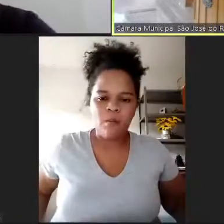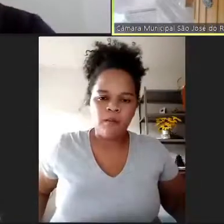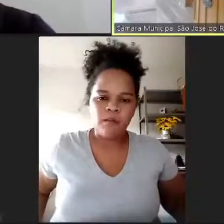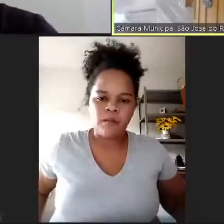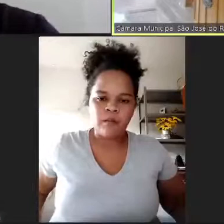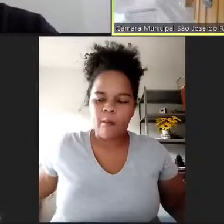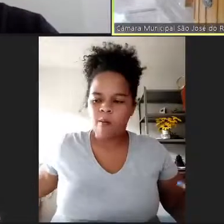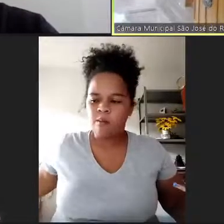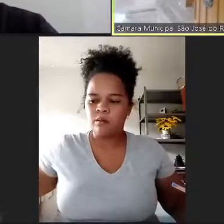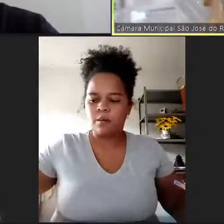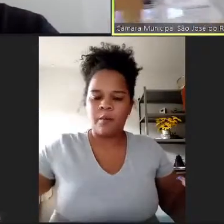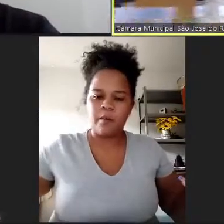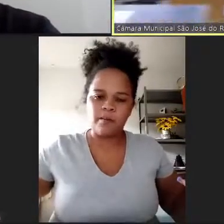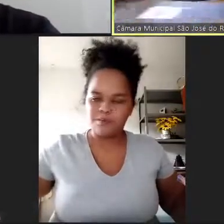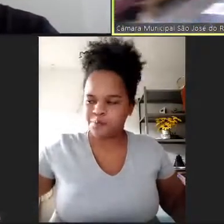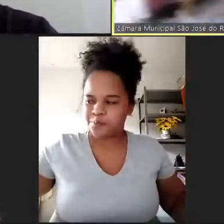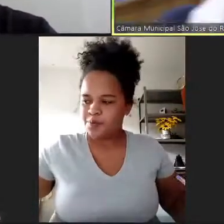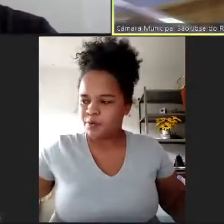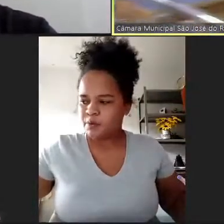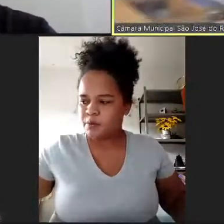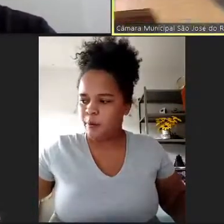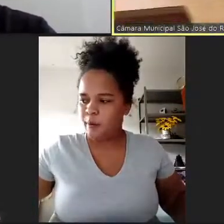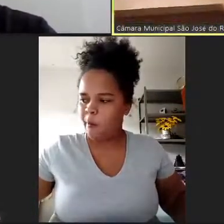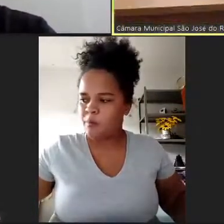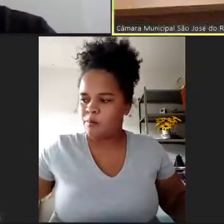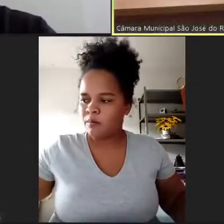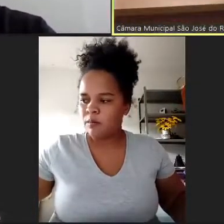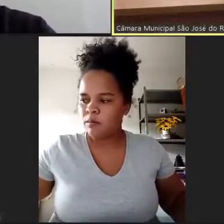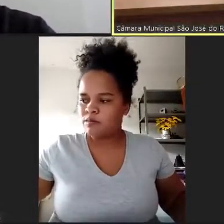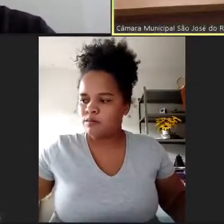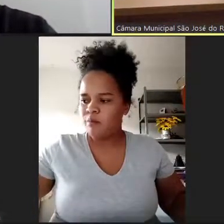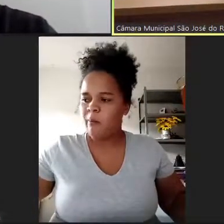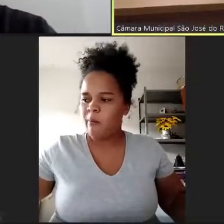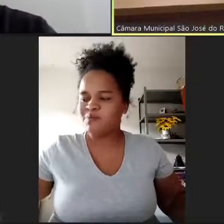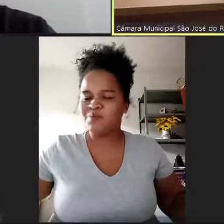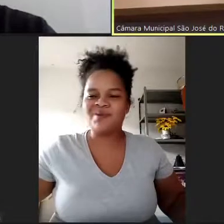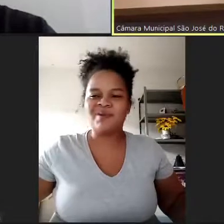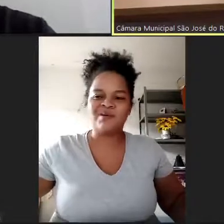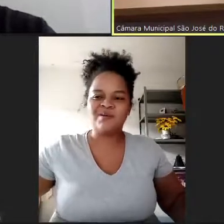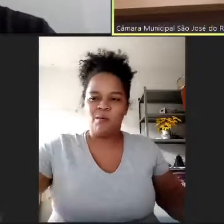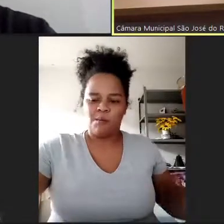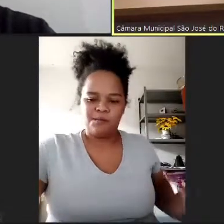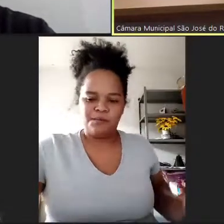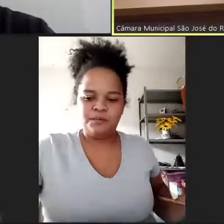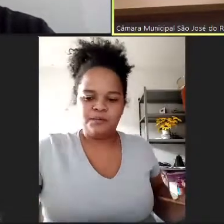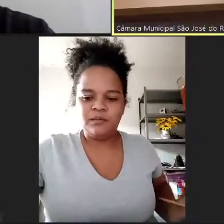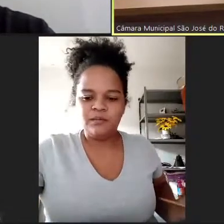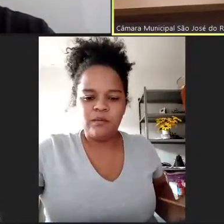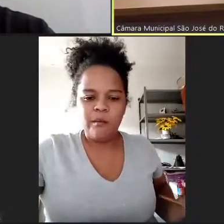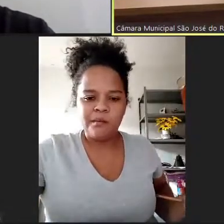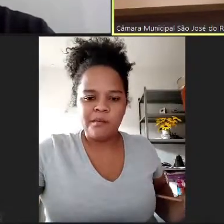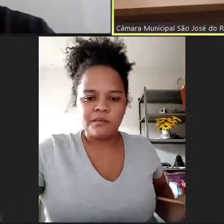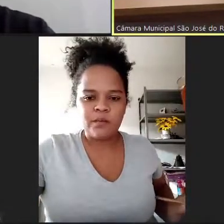Ponderação. Eu até esqueci de falar na minha fala. Muitos devem ter visto algumas reclamações pontuais com